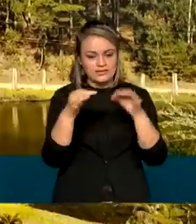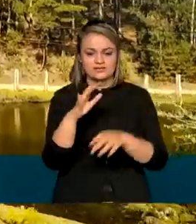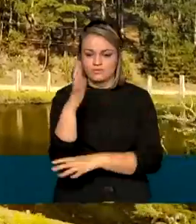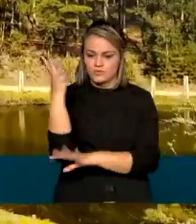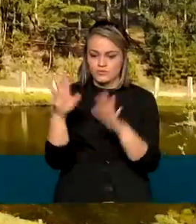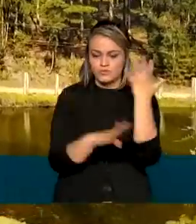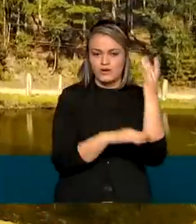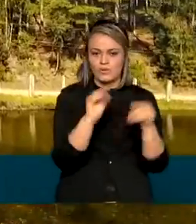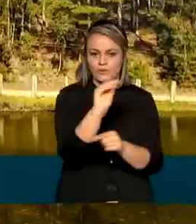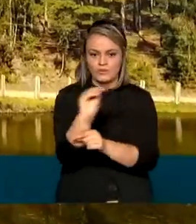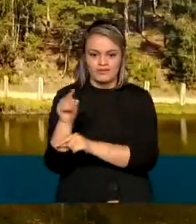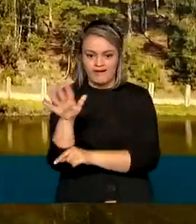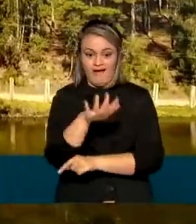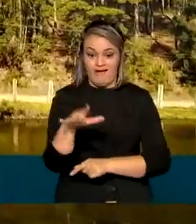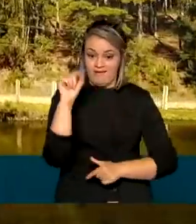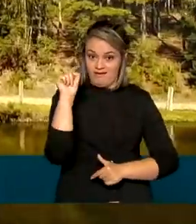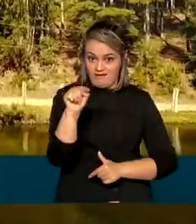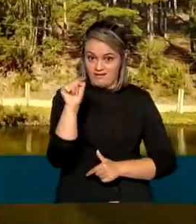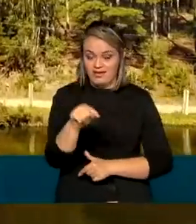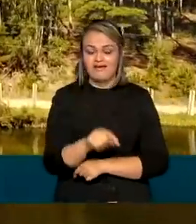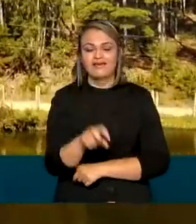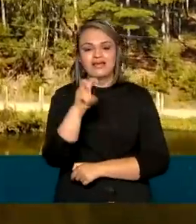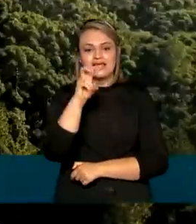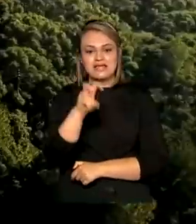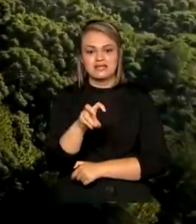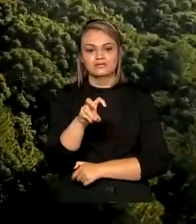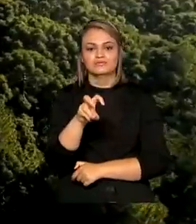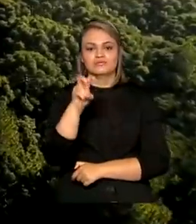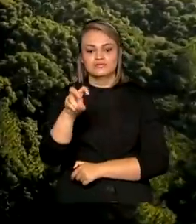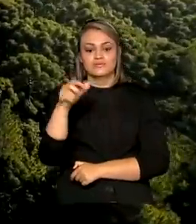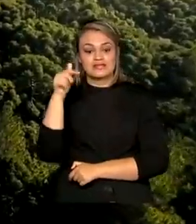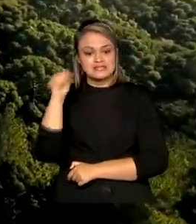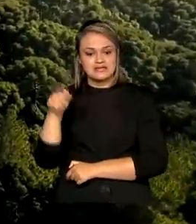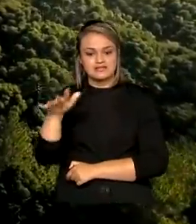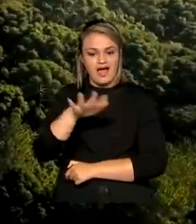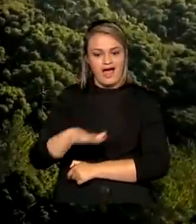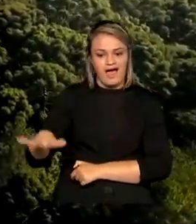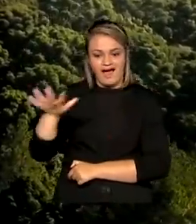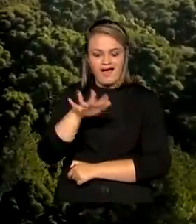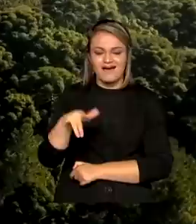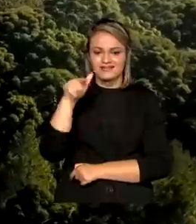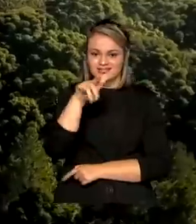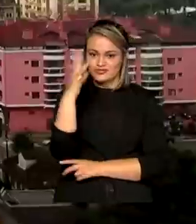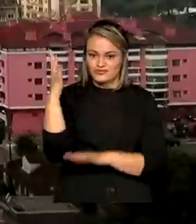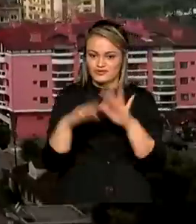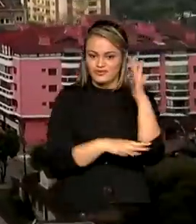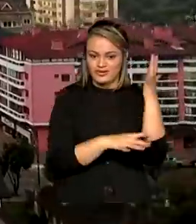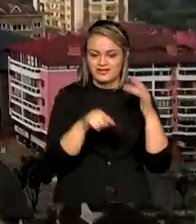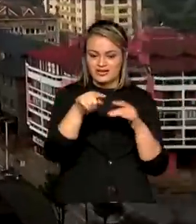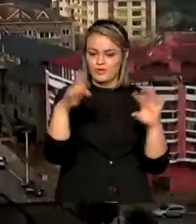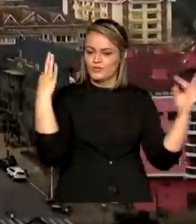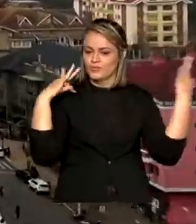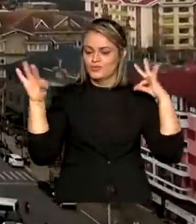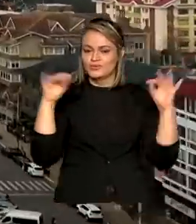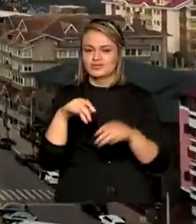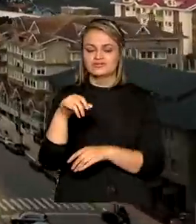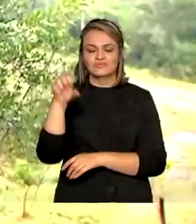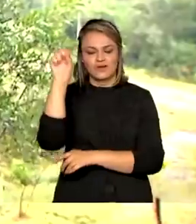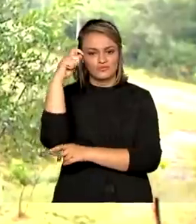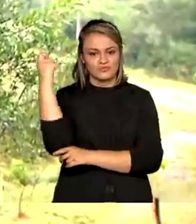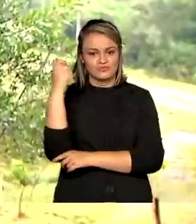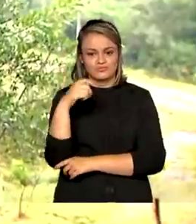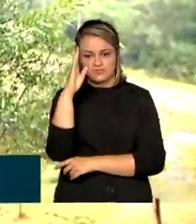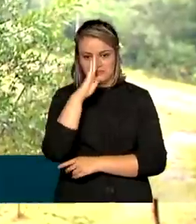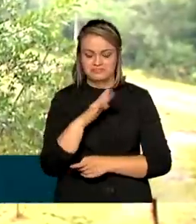preservação da mata original. São 557 hectares de floresta na principal rota turística do sul do Brasil.